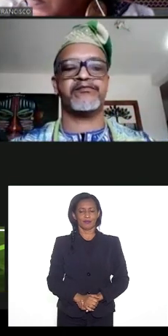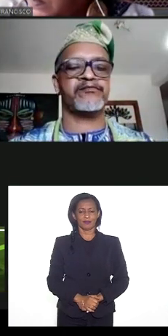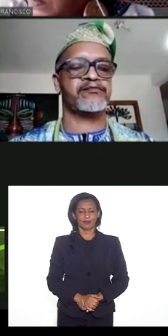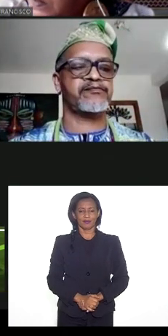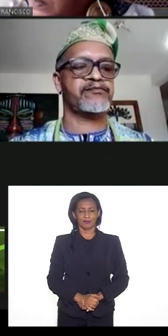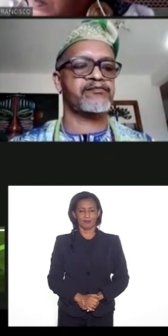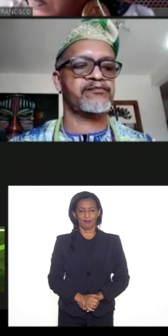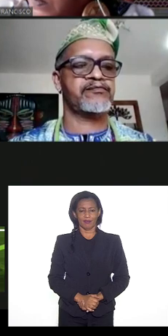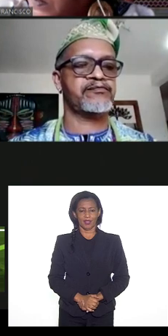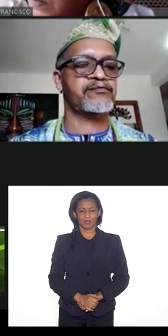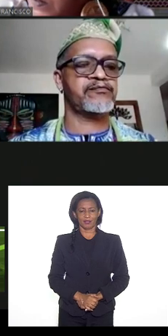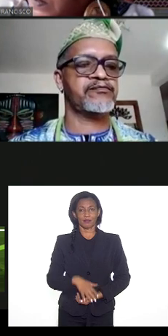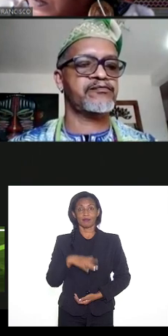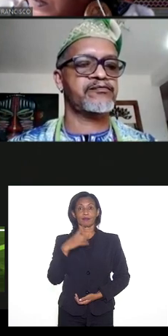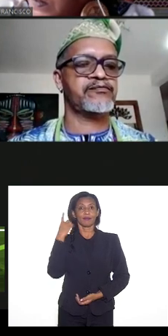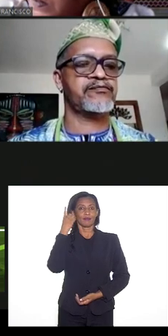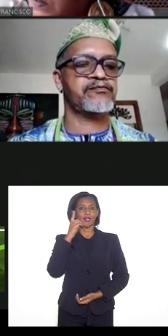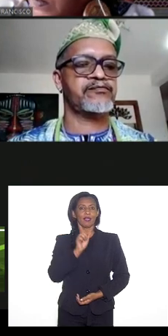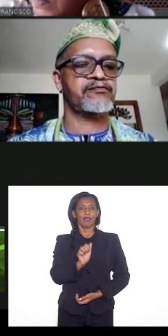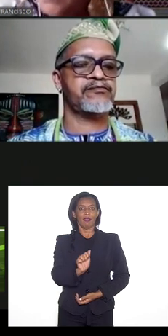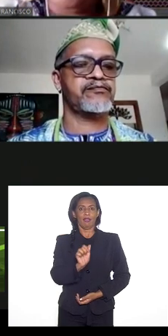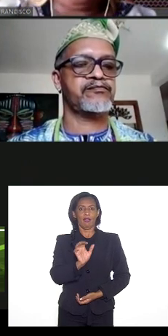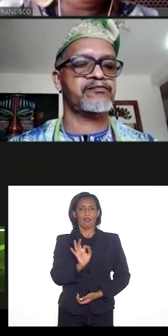deputado Atila Nunes por favor